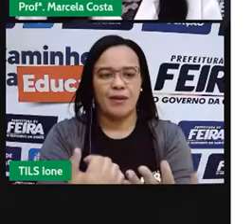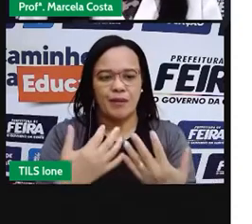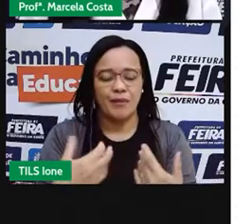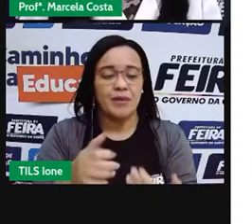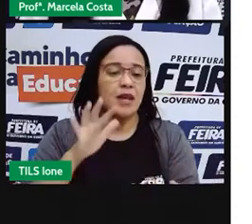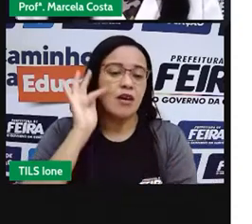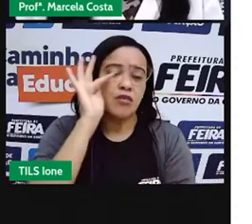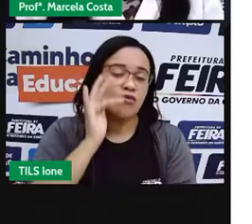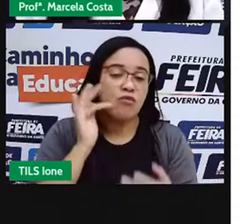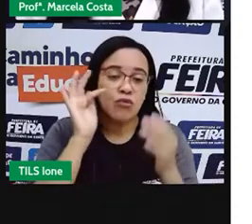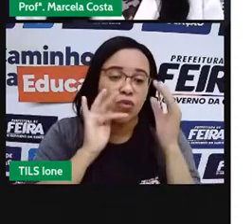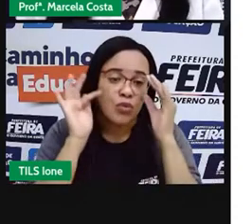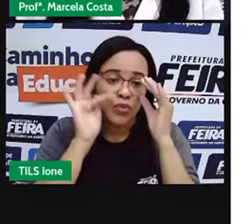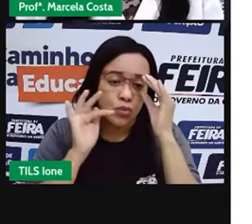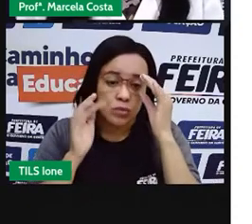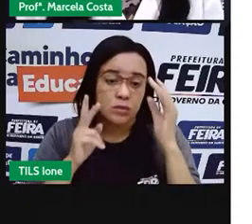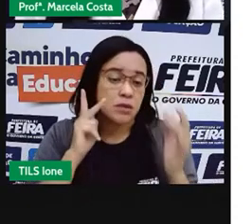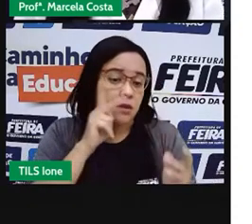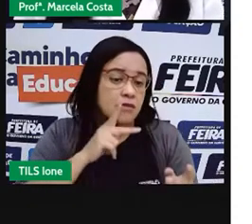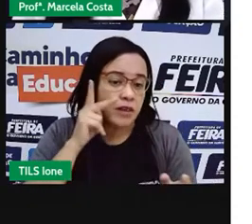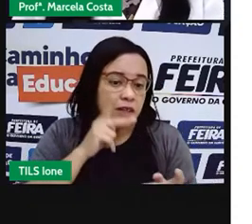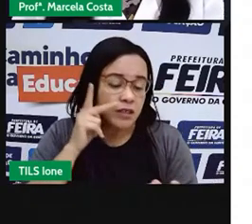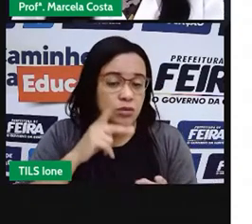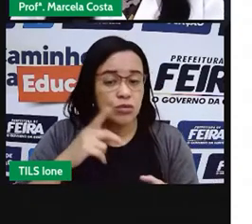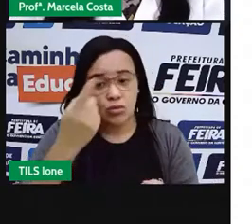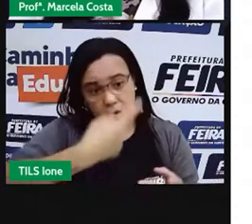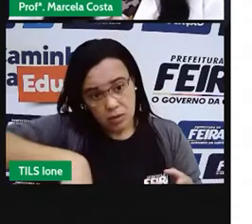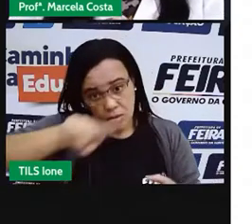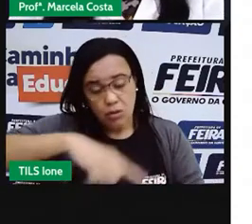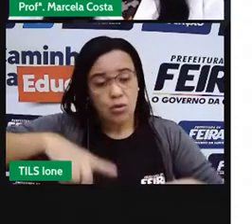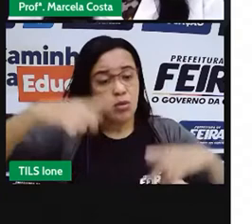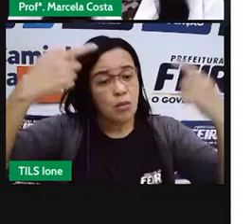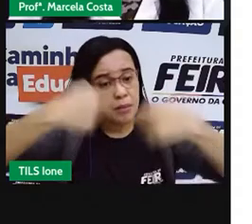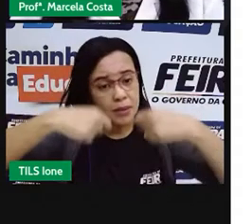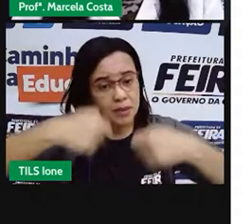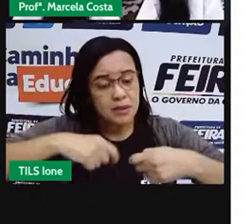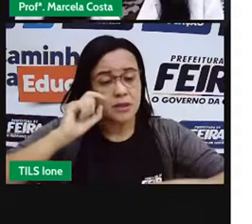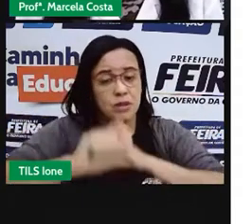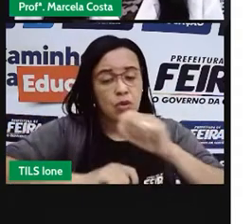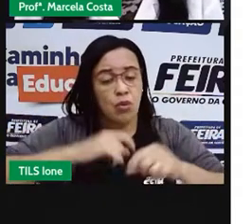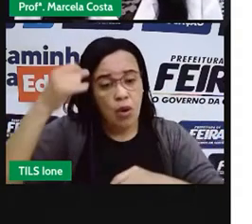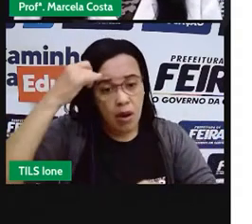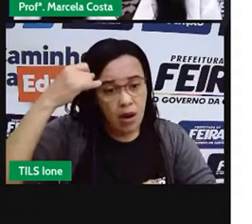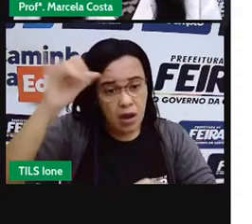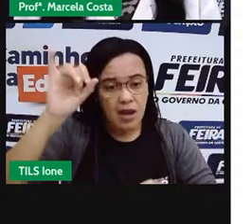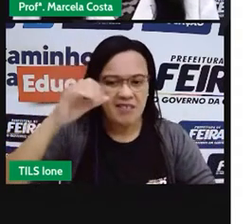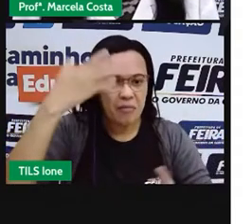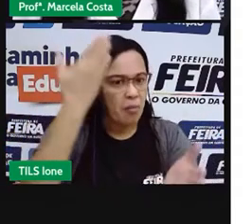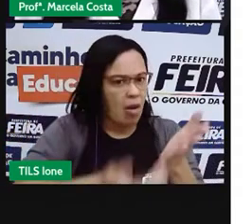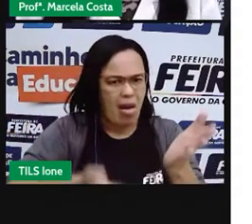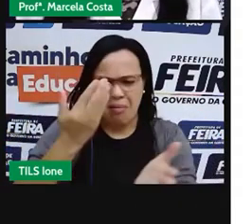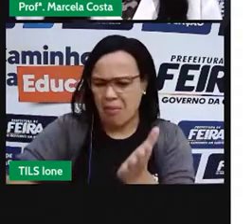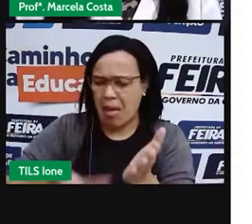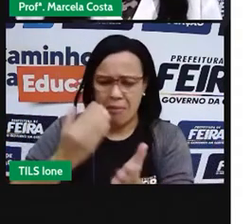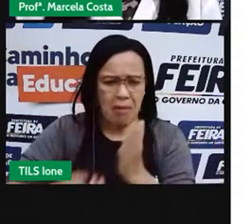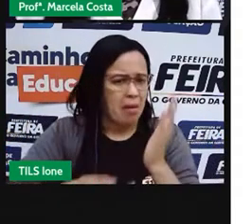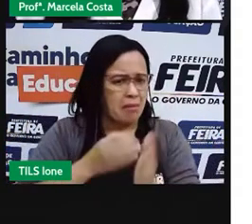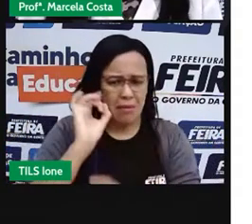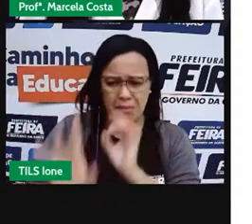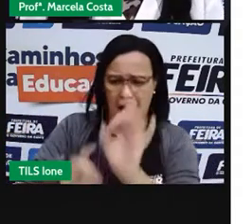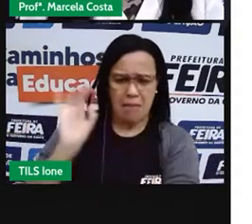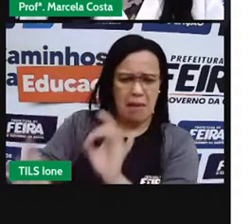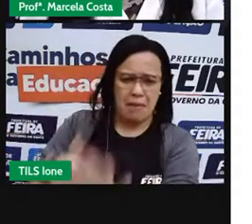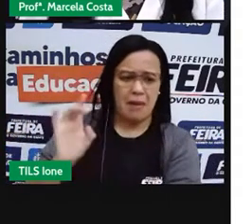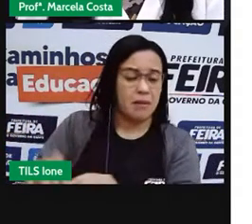a gente precisa evitar os desperdícios desses alimentos.